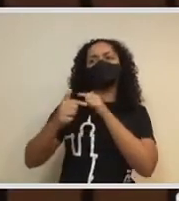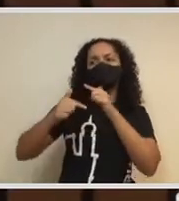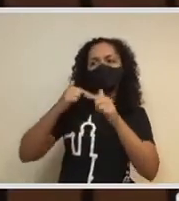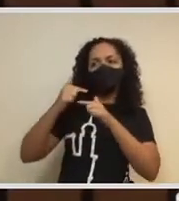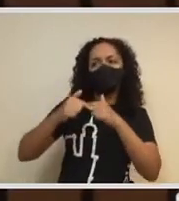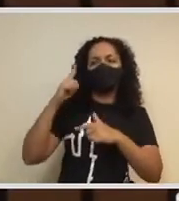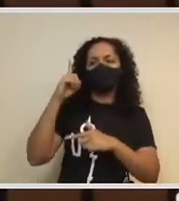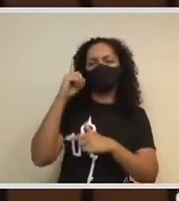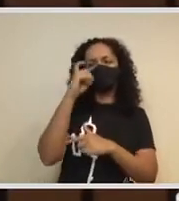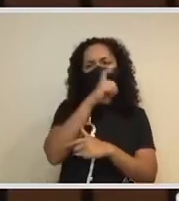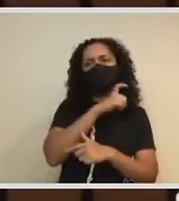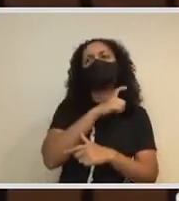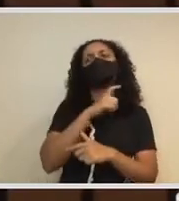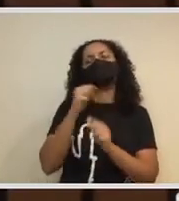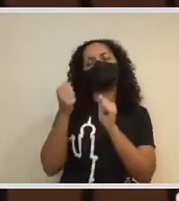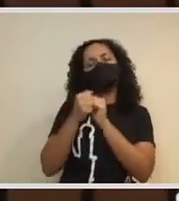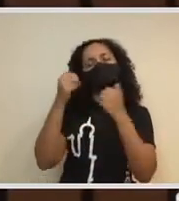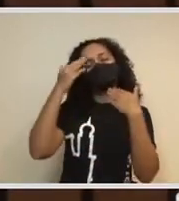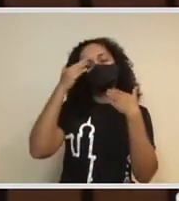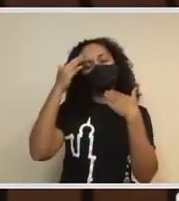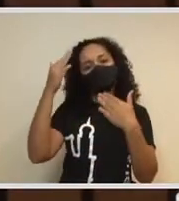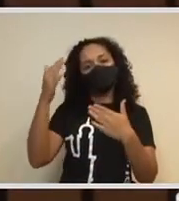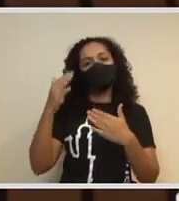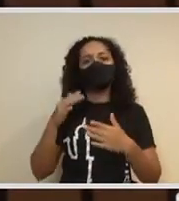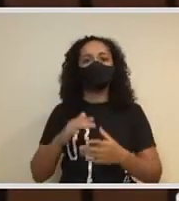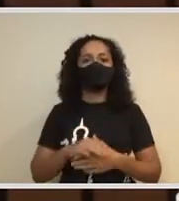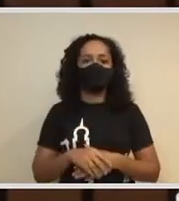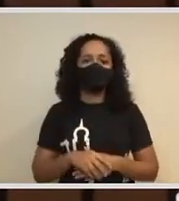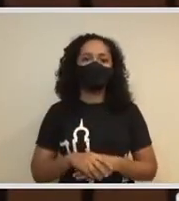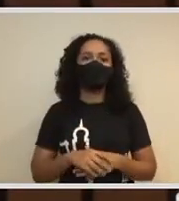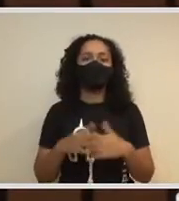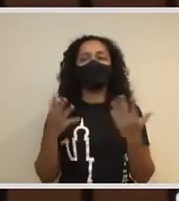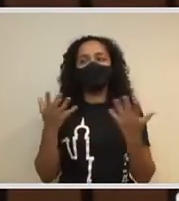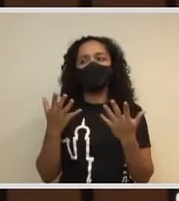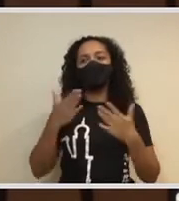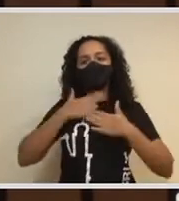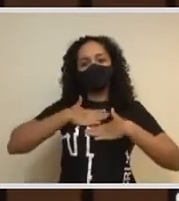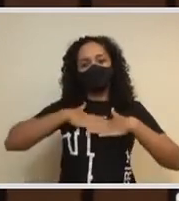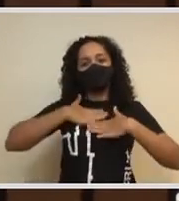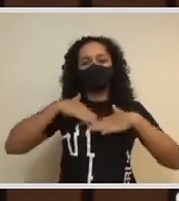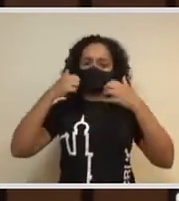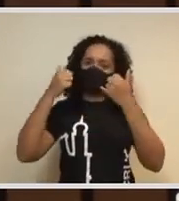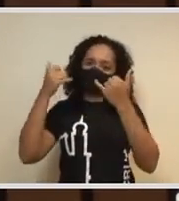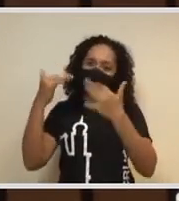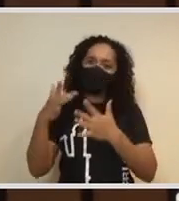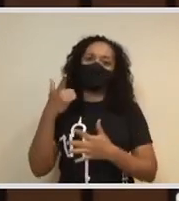Mas agradecer e reforçar a importância desse papel na próxima gestão.